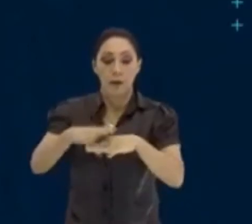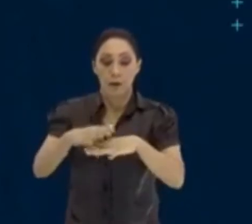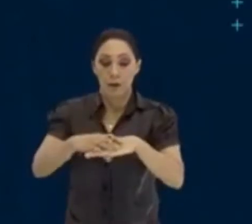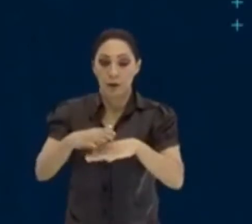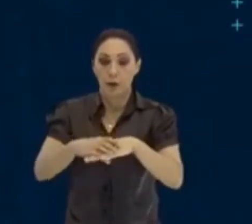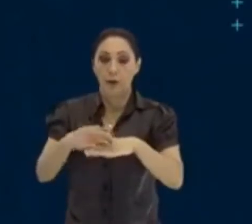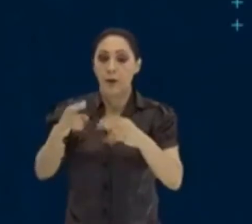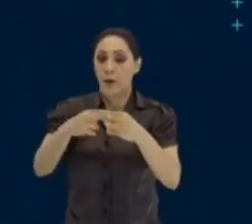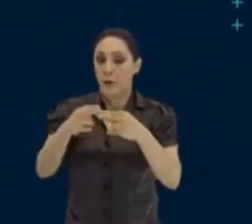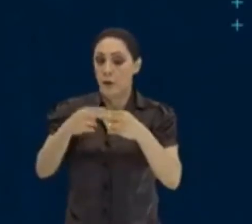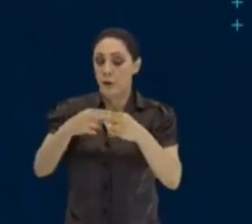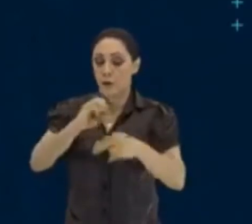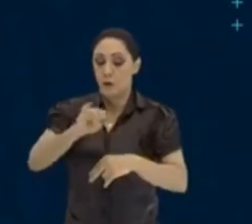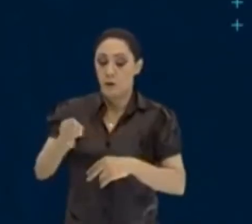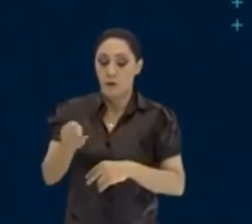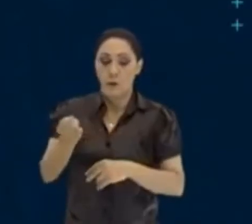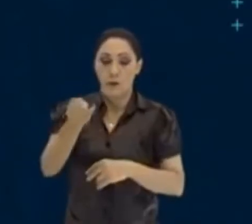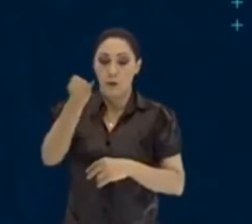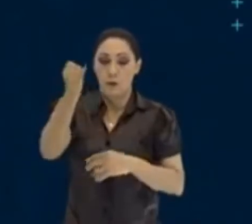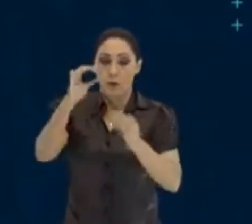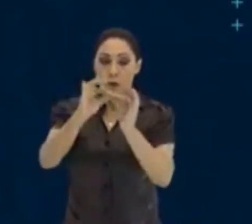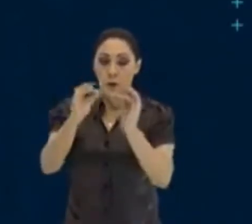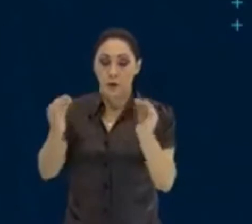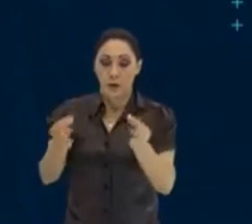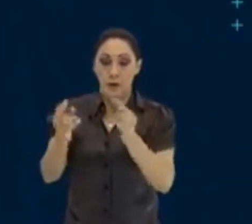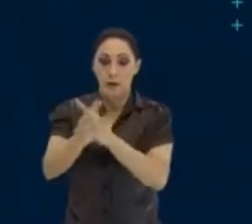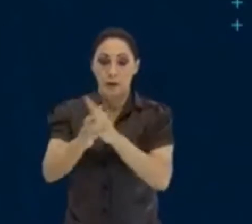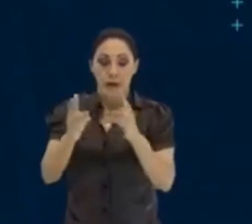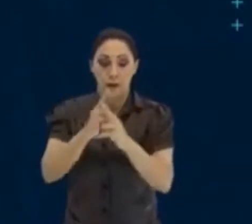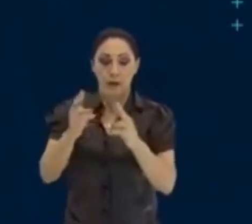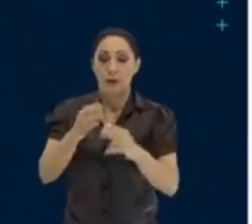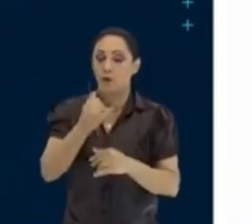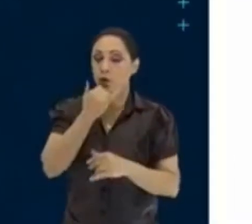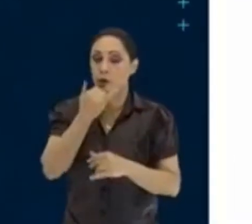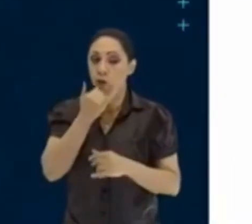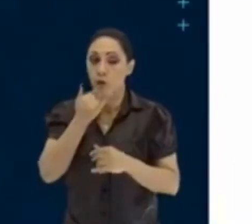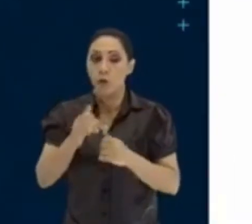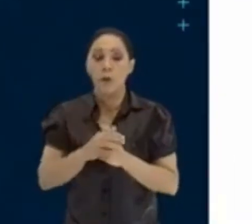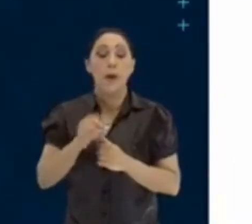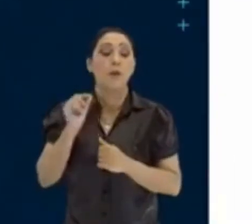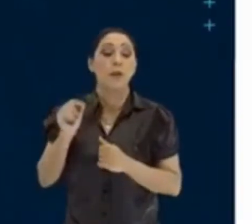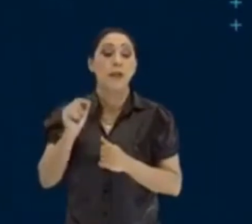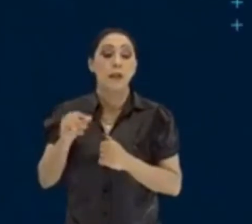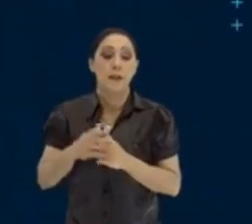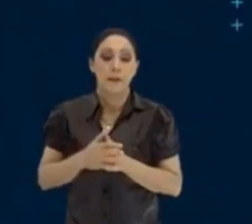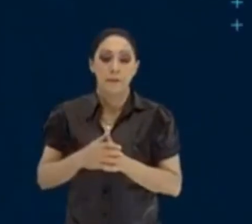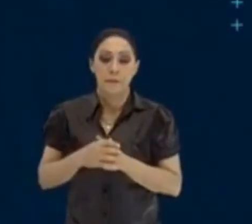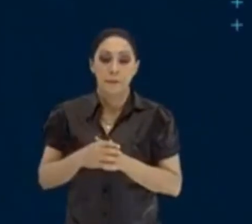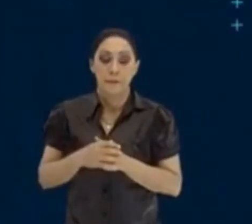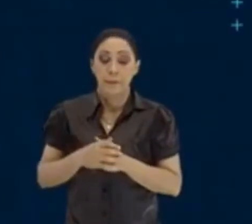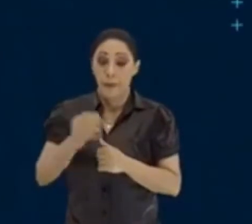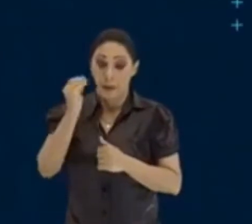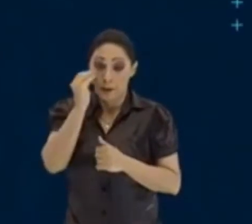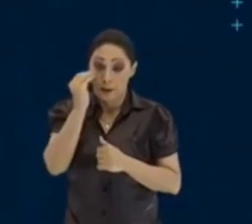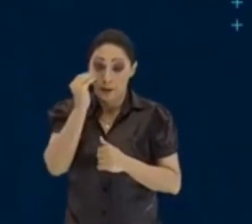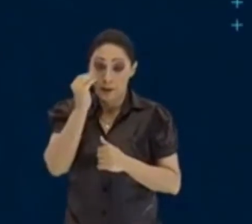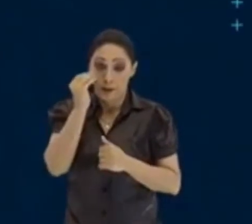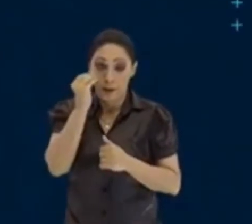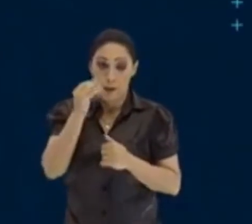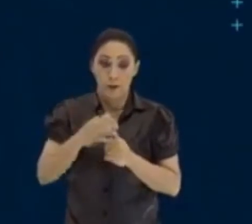simples envolvendo os juros simples, desculpa, é a seguinte. Opa, presta atenção aqui, ó.